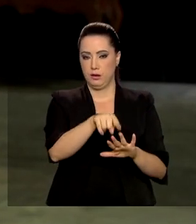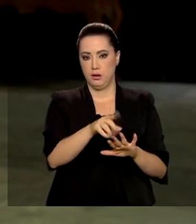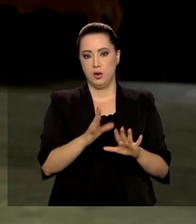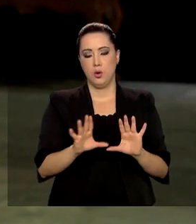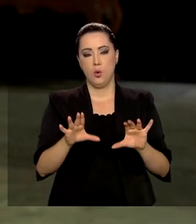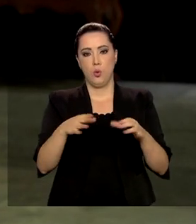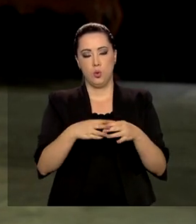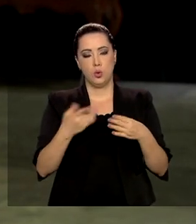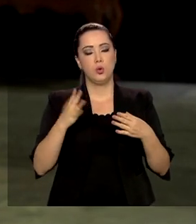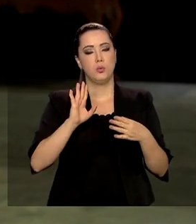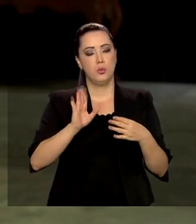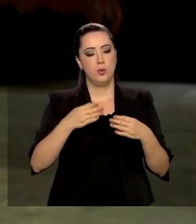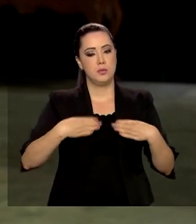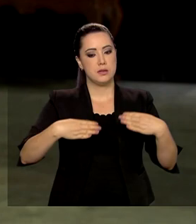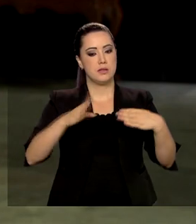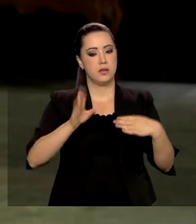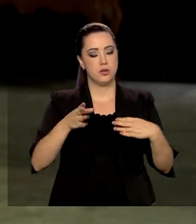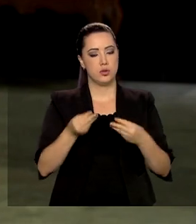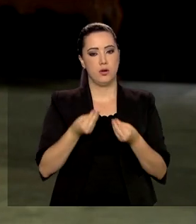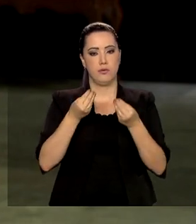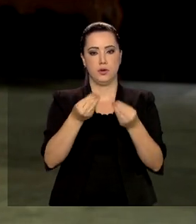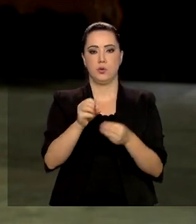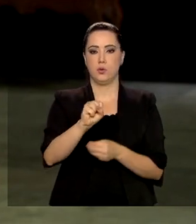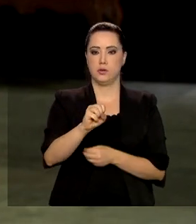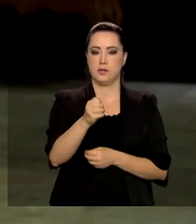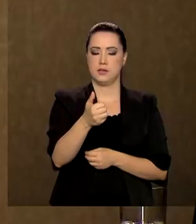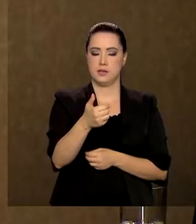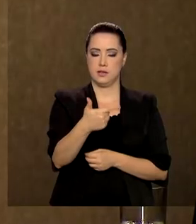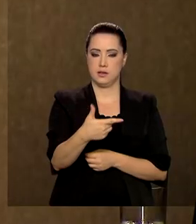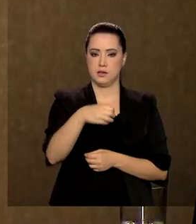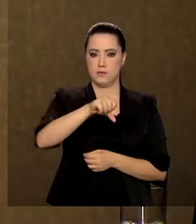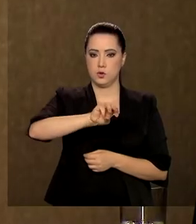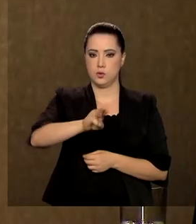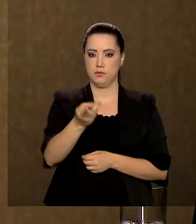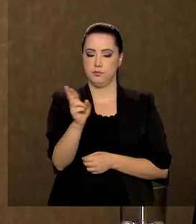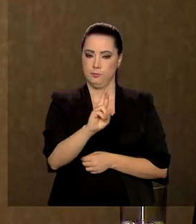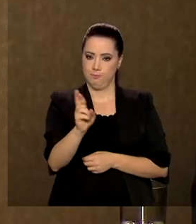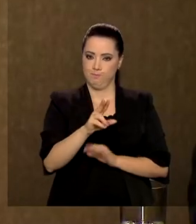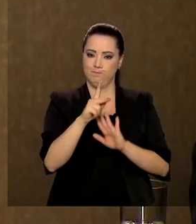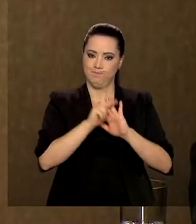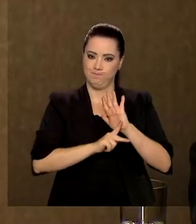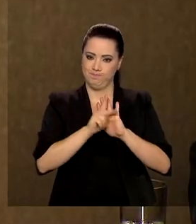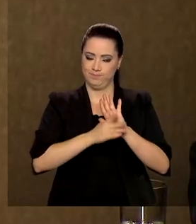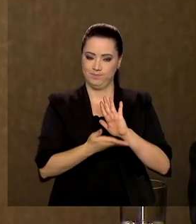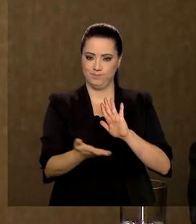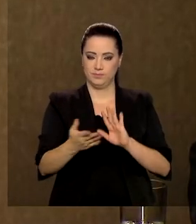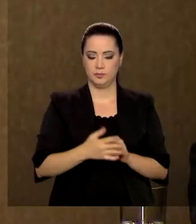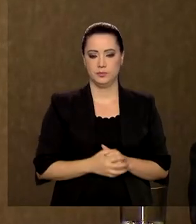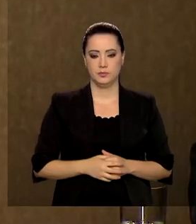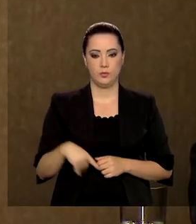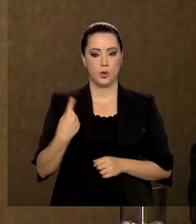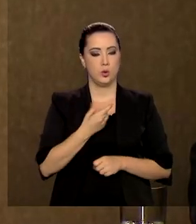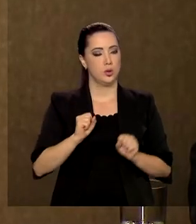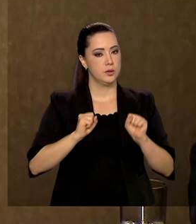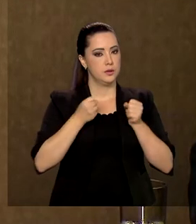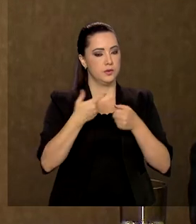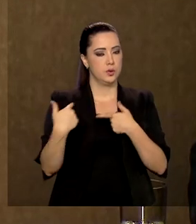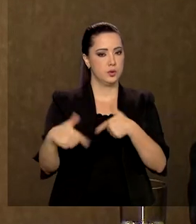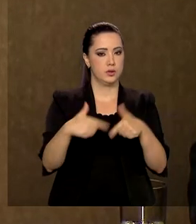829 milhões de reais para esse projeto. E nós estamos empenhados em